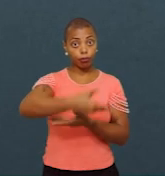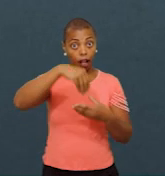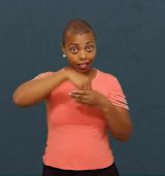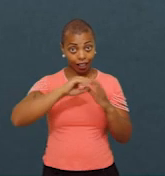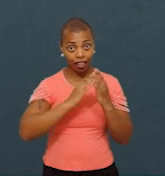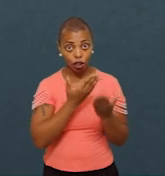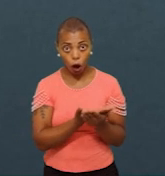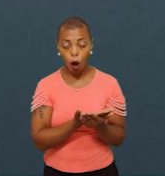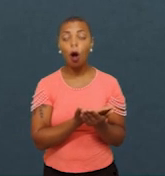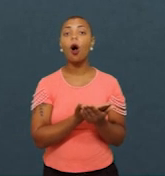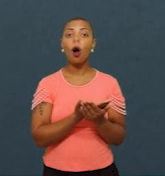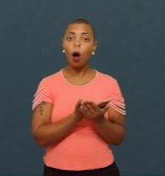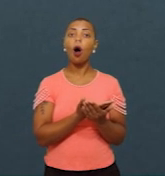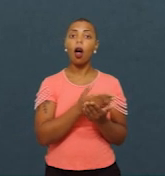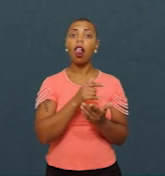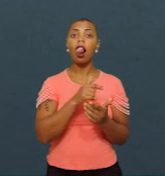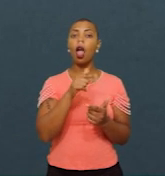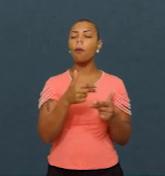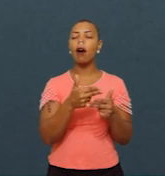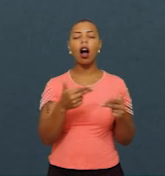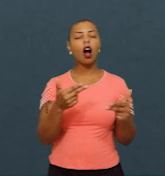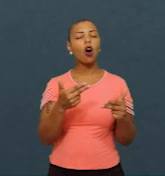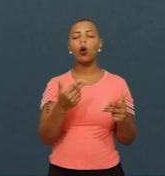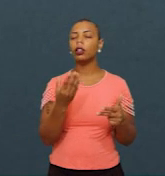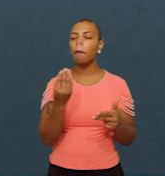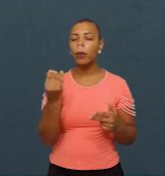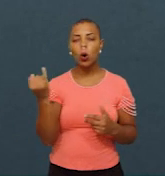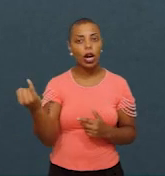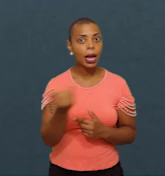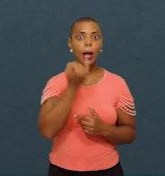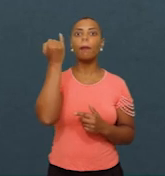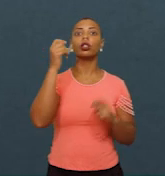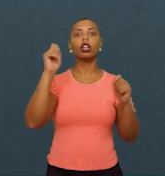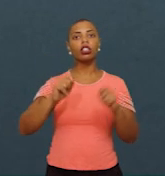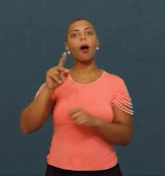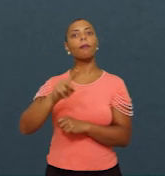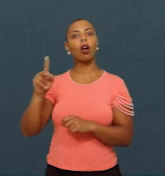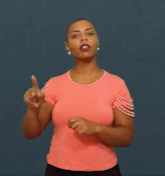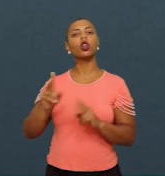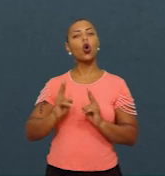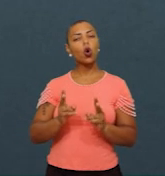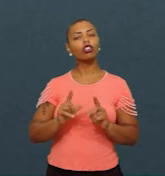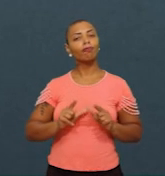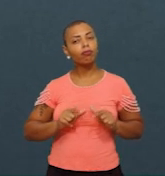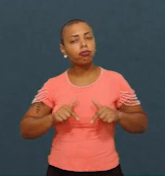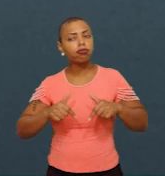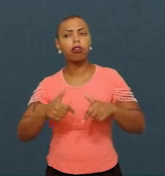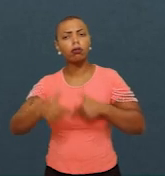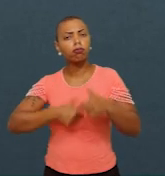é um dos fatores mais importantes para que o professor permaneça engajado, permaneça